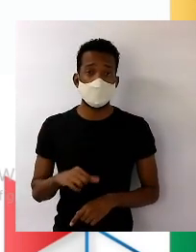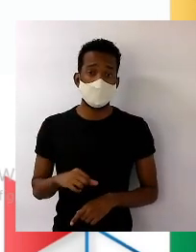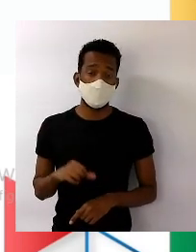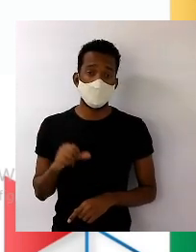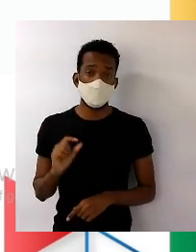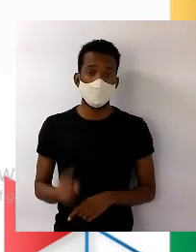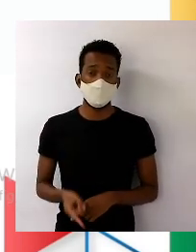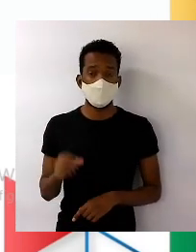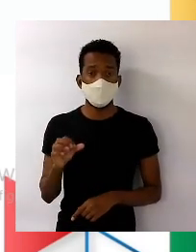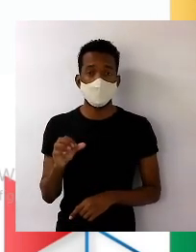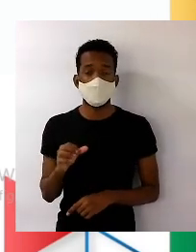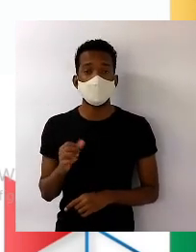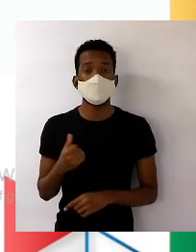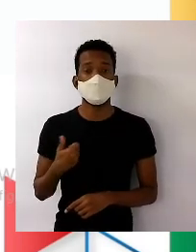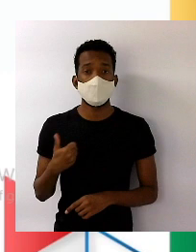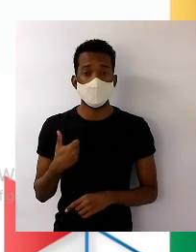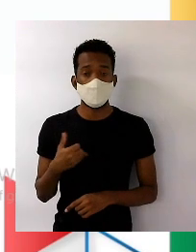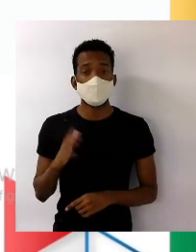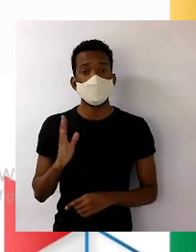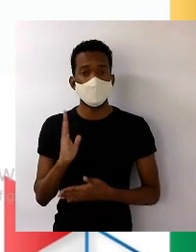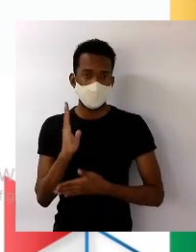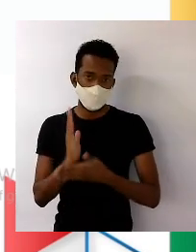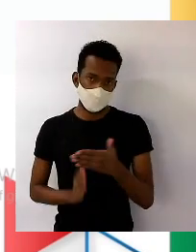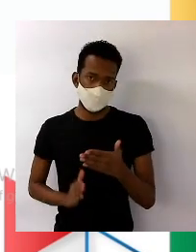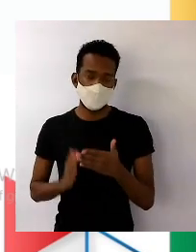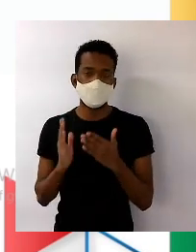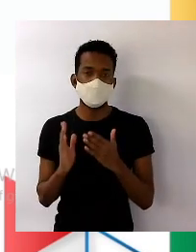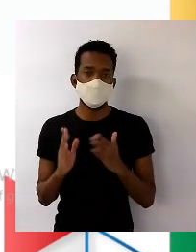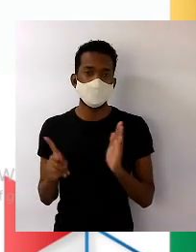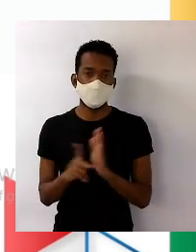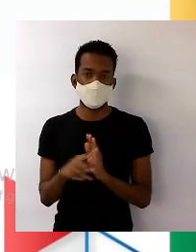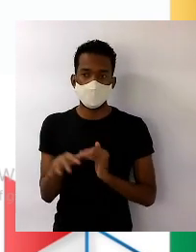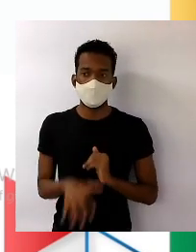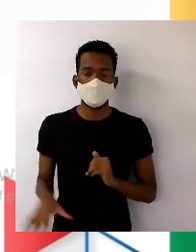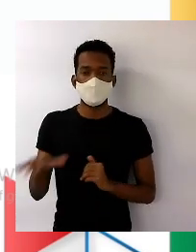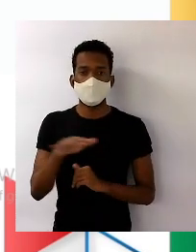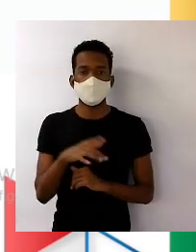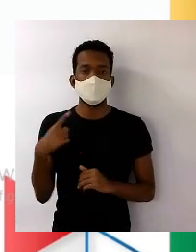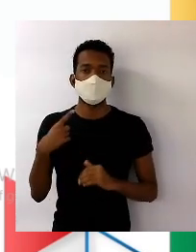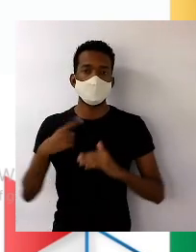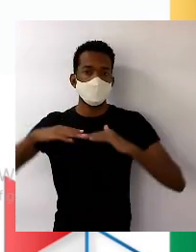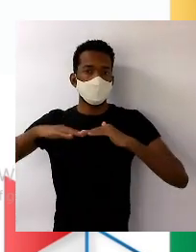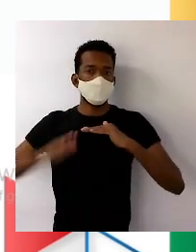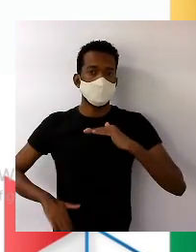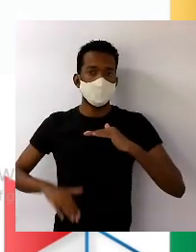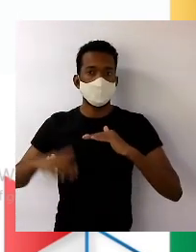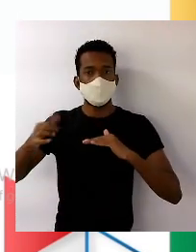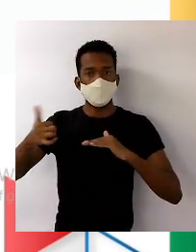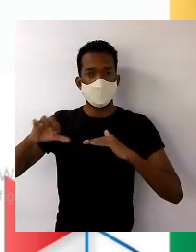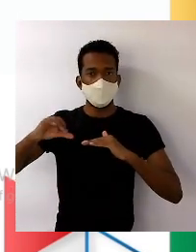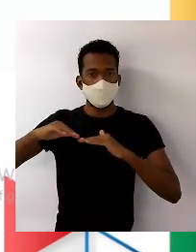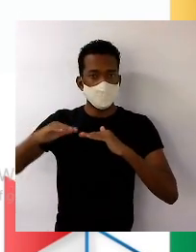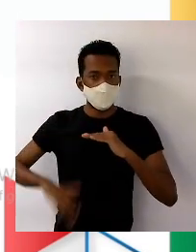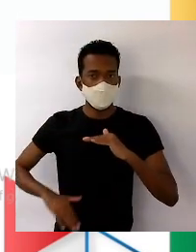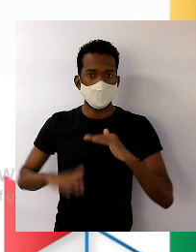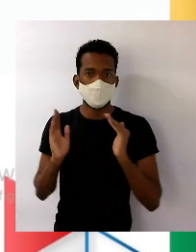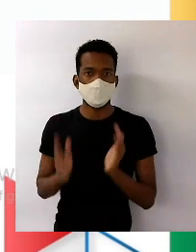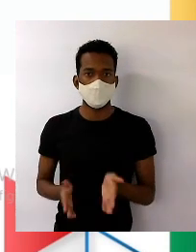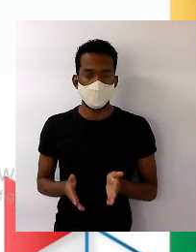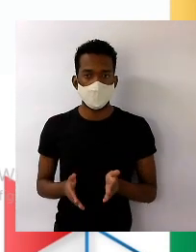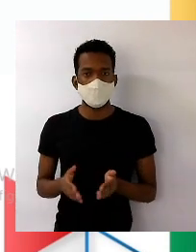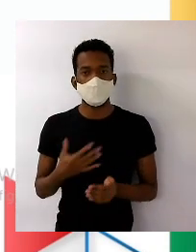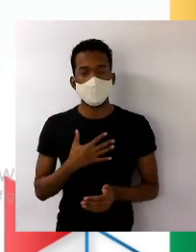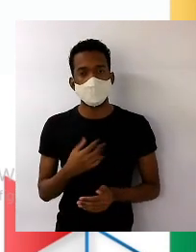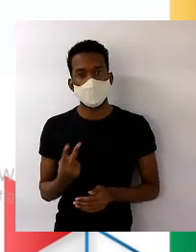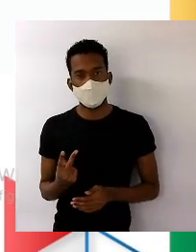anos. Metade da população, ou seja, metade da população estava abaixo dos 19,2